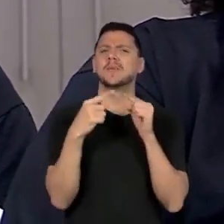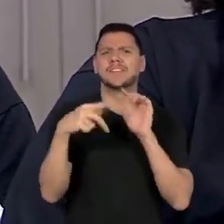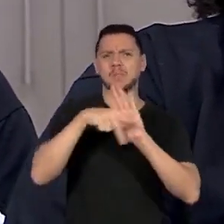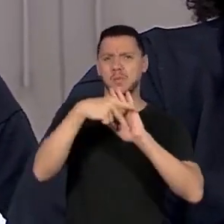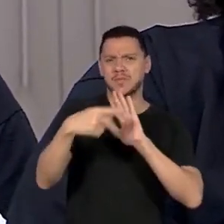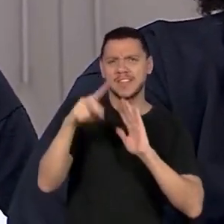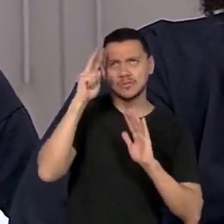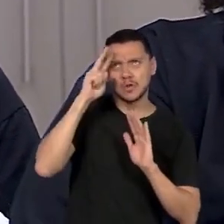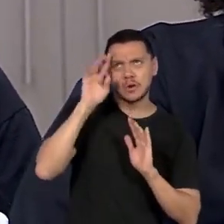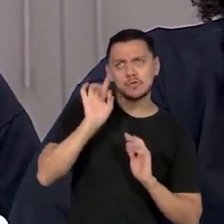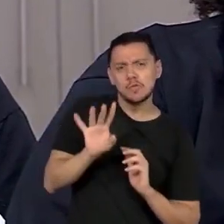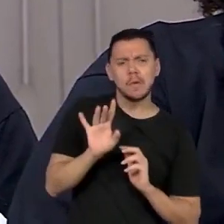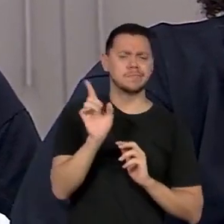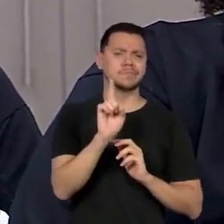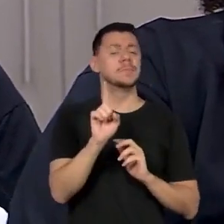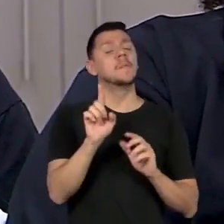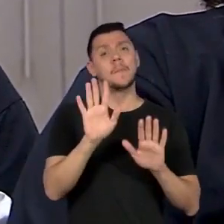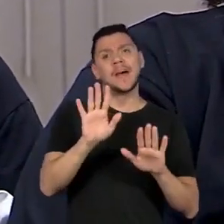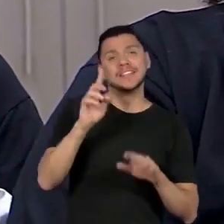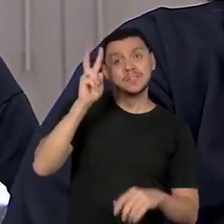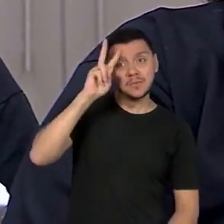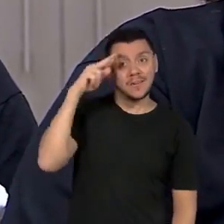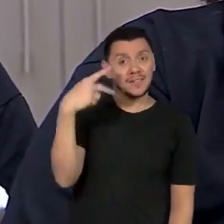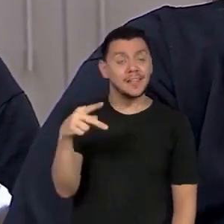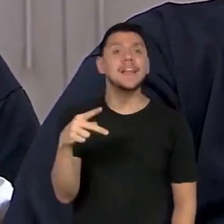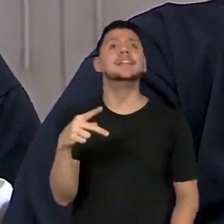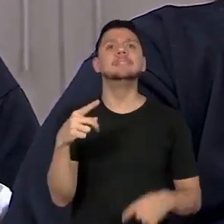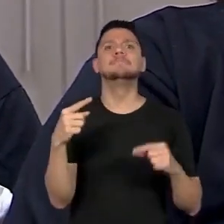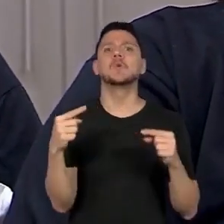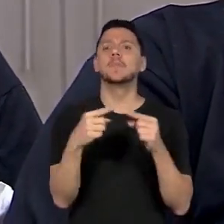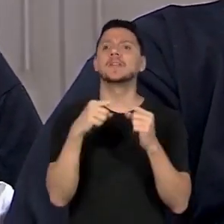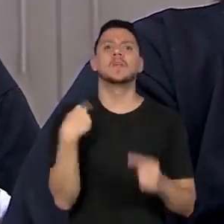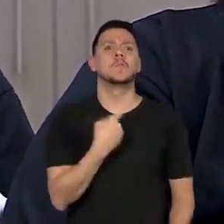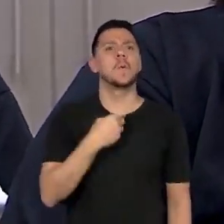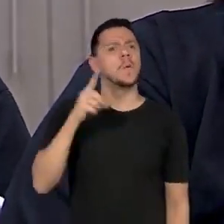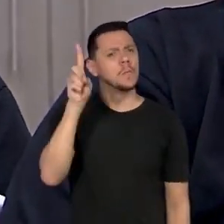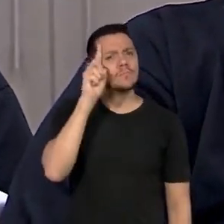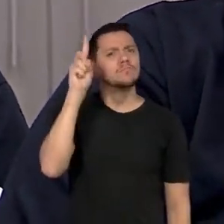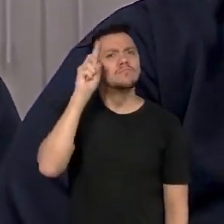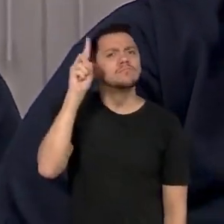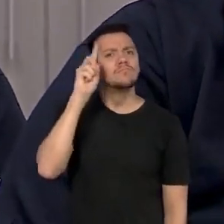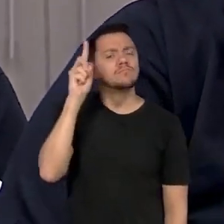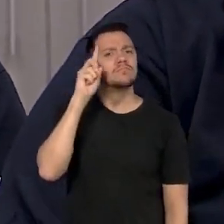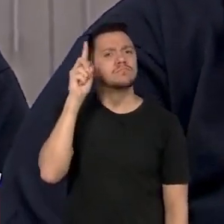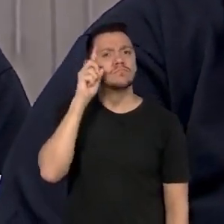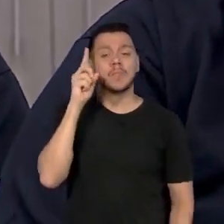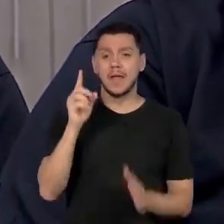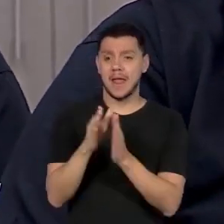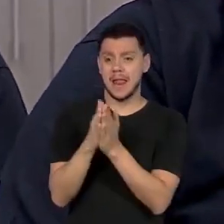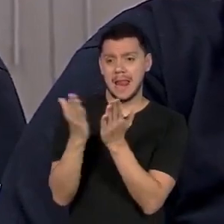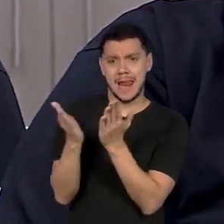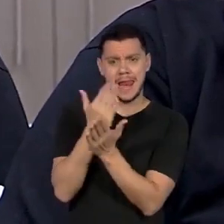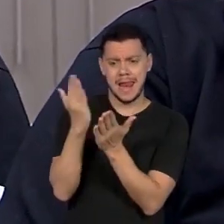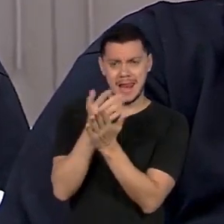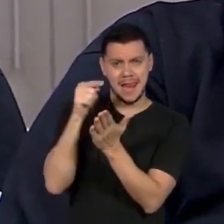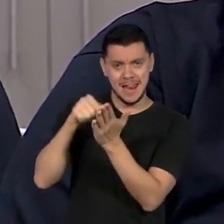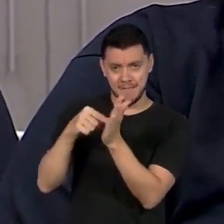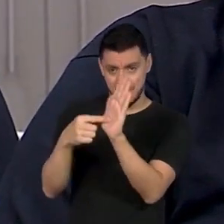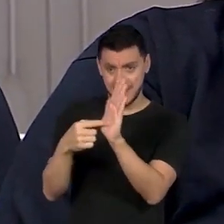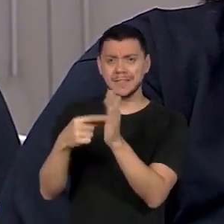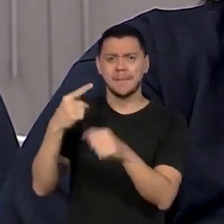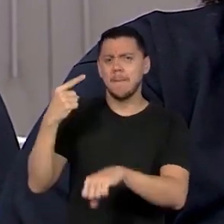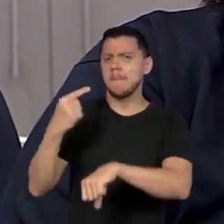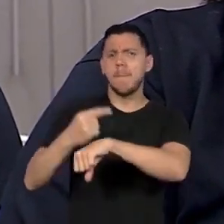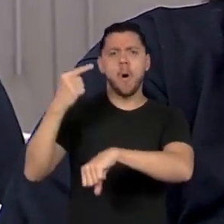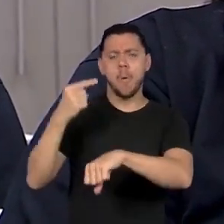a história dele fala muito do nosso cotidiano. Ele é o primeiro livro dele. Ele